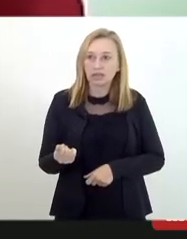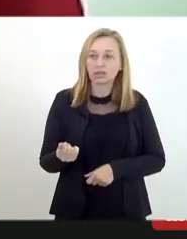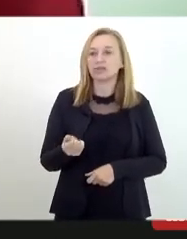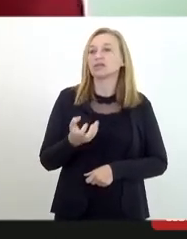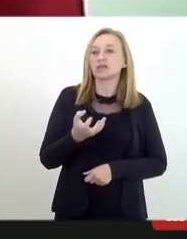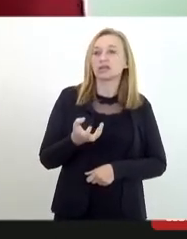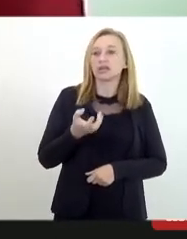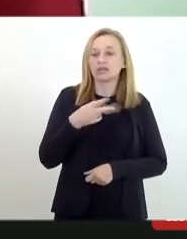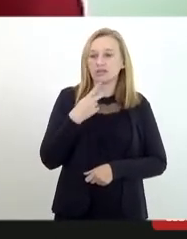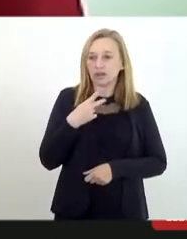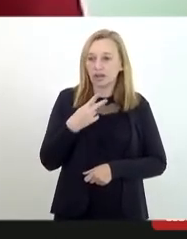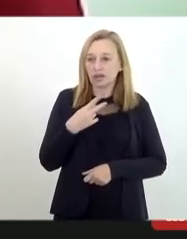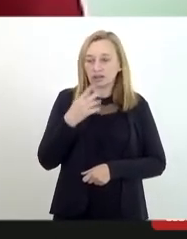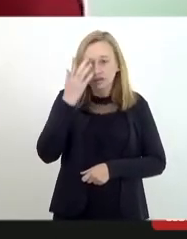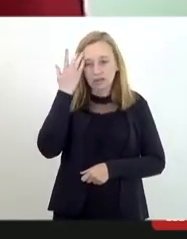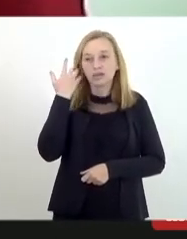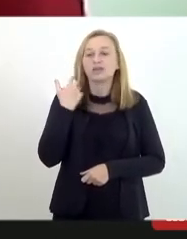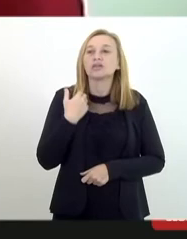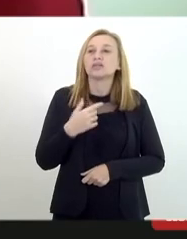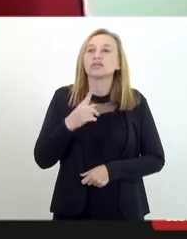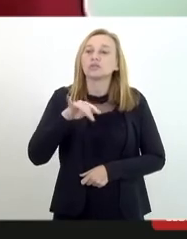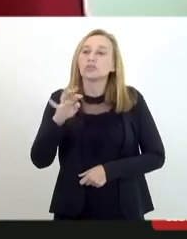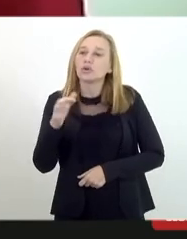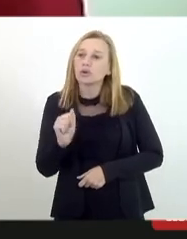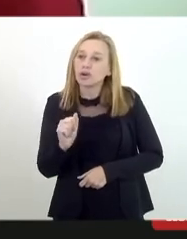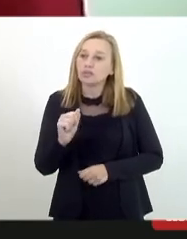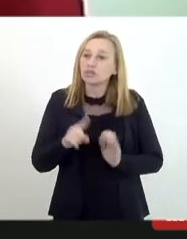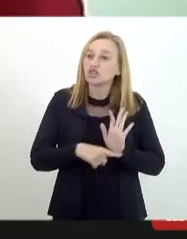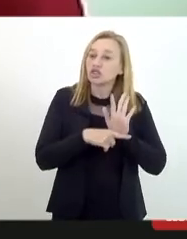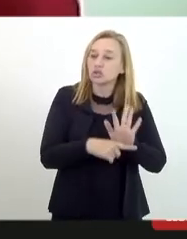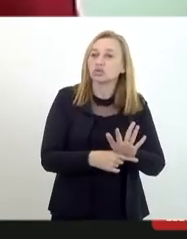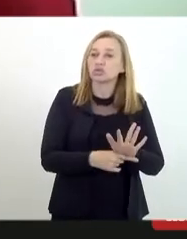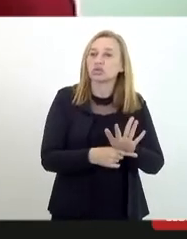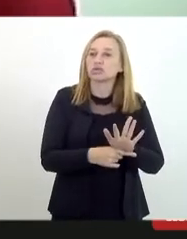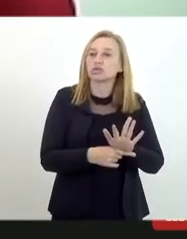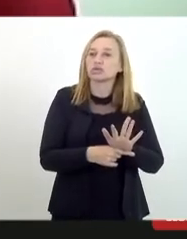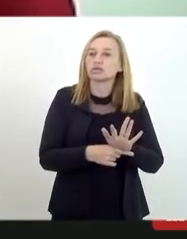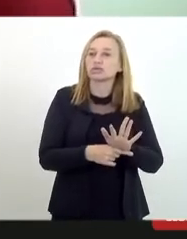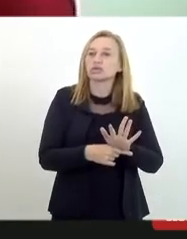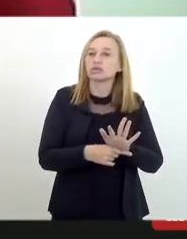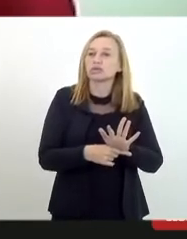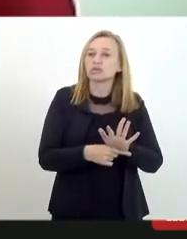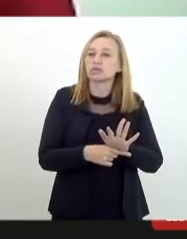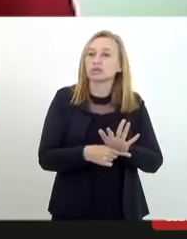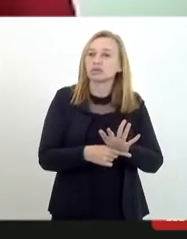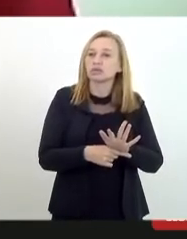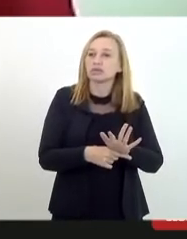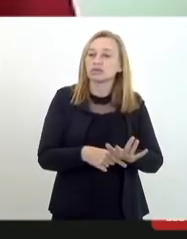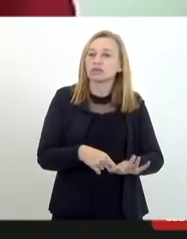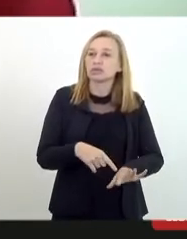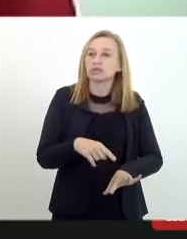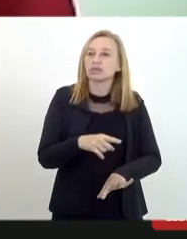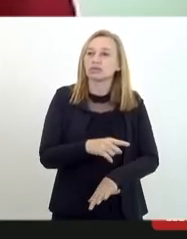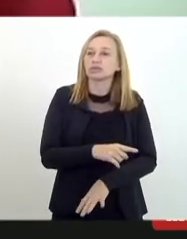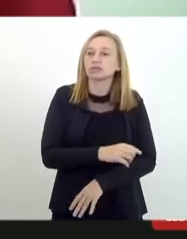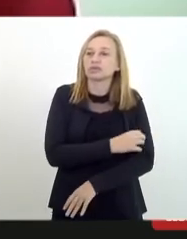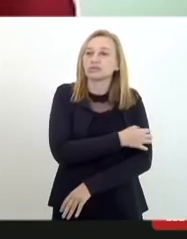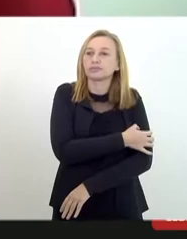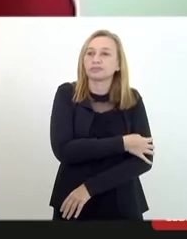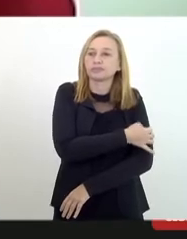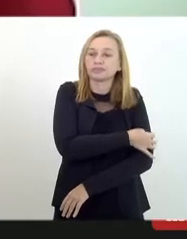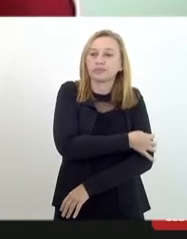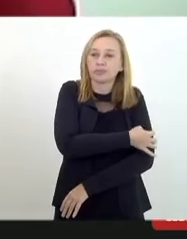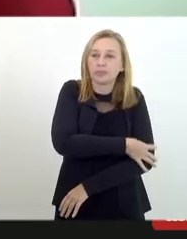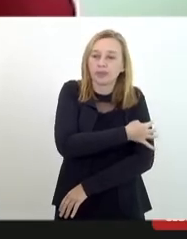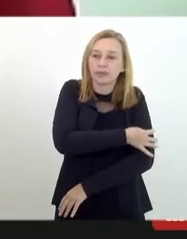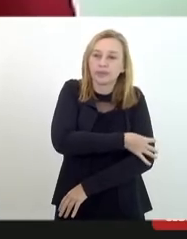manifestação sobre o programa de atendimento a defensores da cidadania.